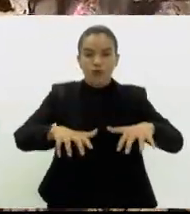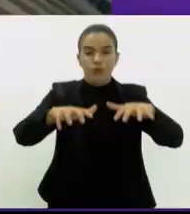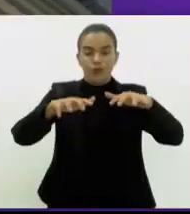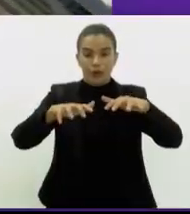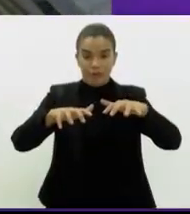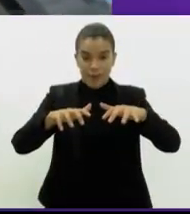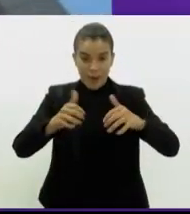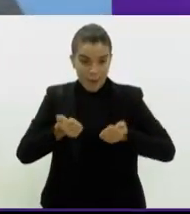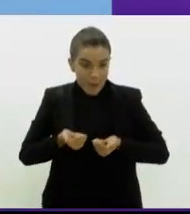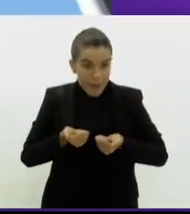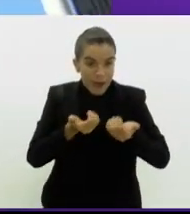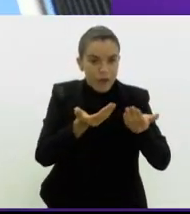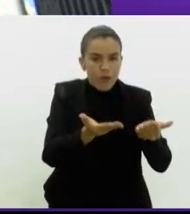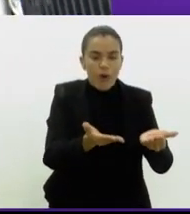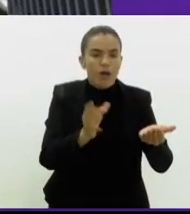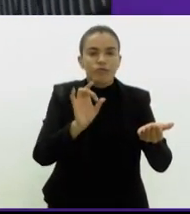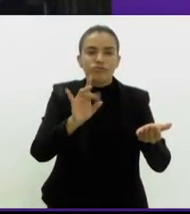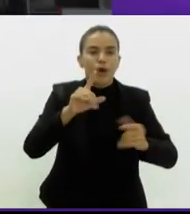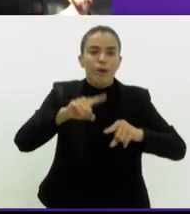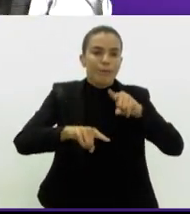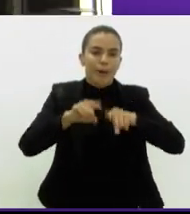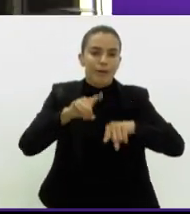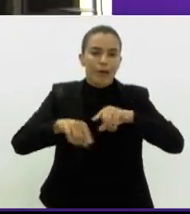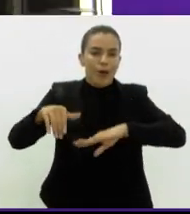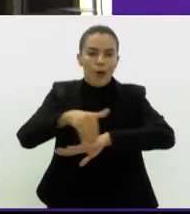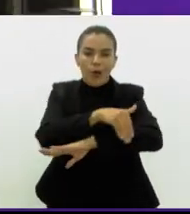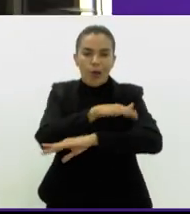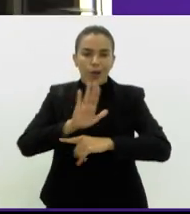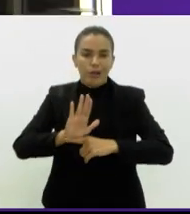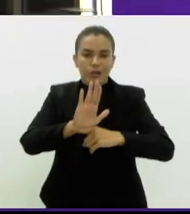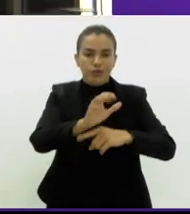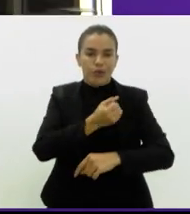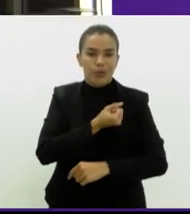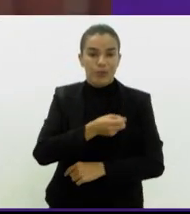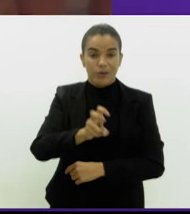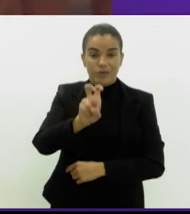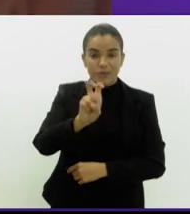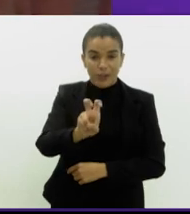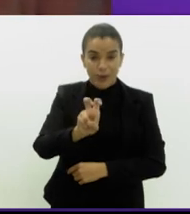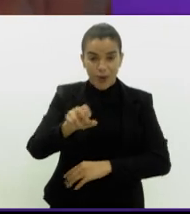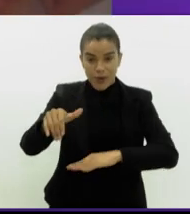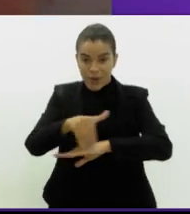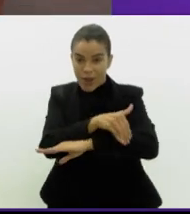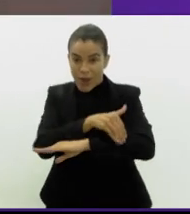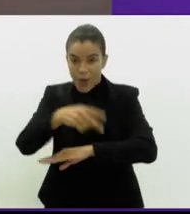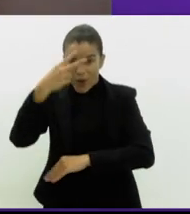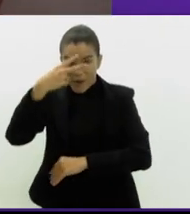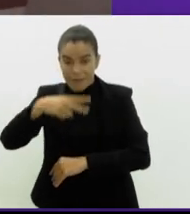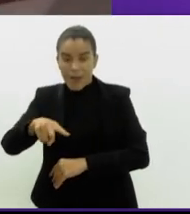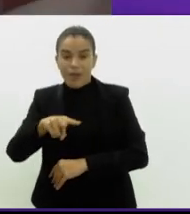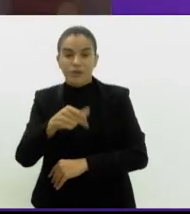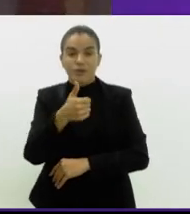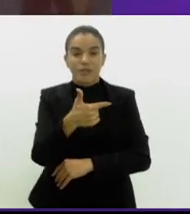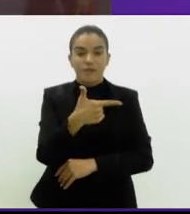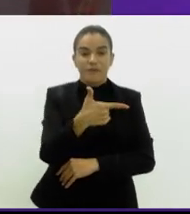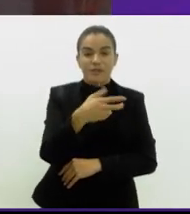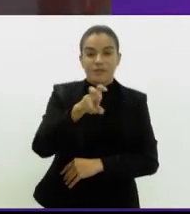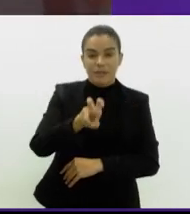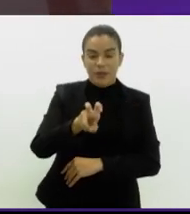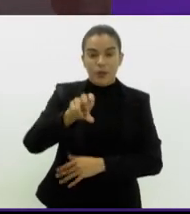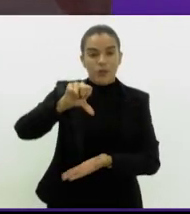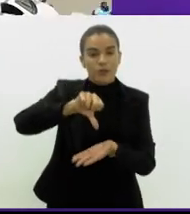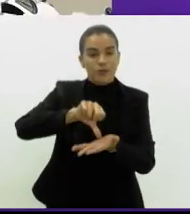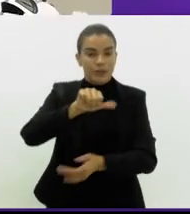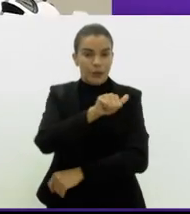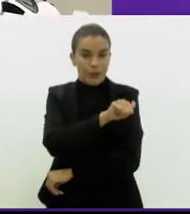Para doar, é só entregar o material na Rua da Ajuda número 5 e na Rua México 125 no centro do